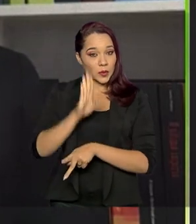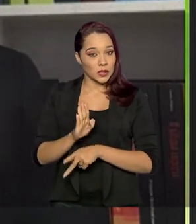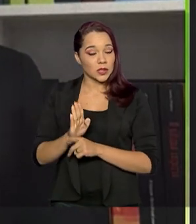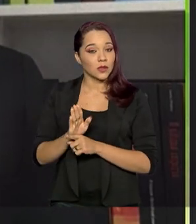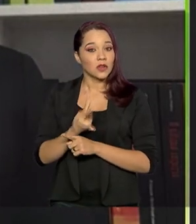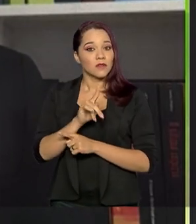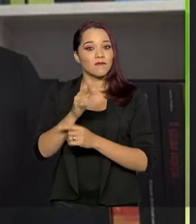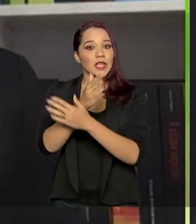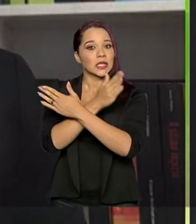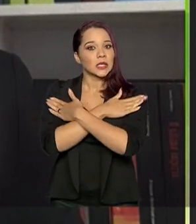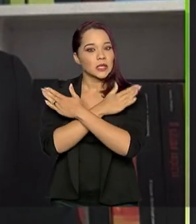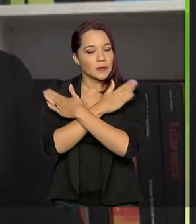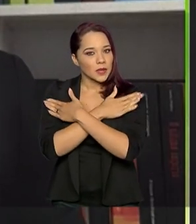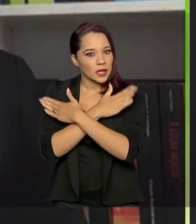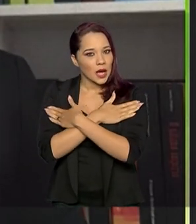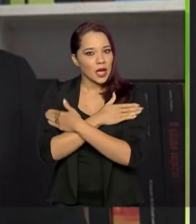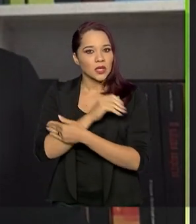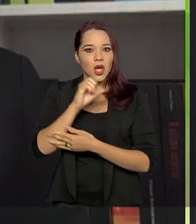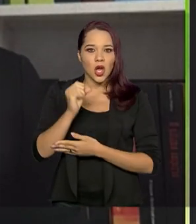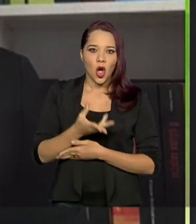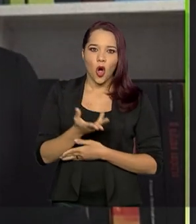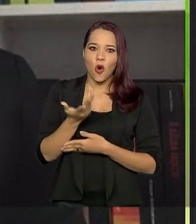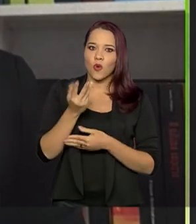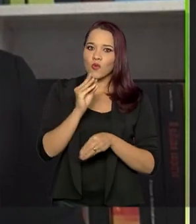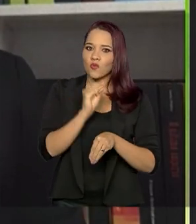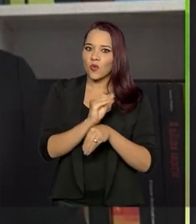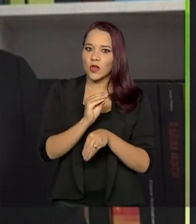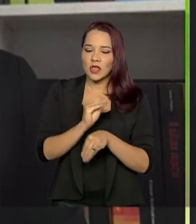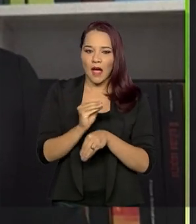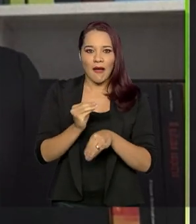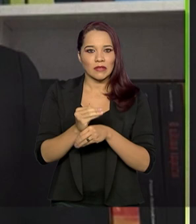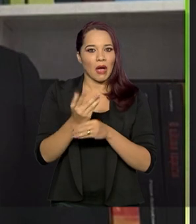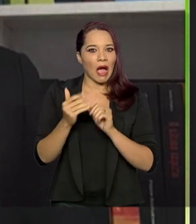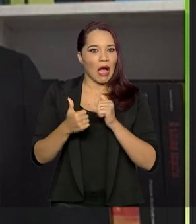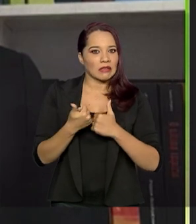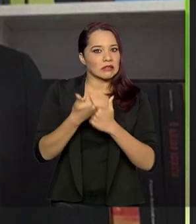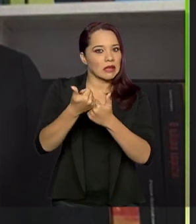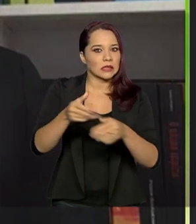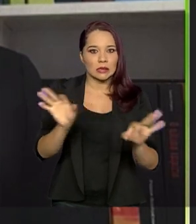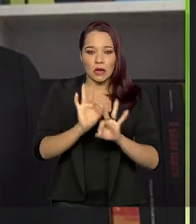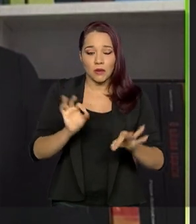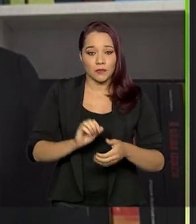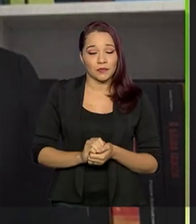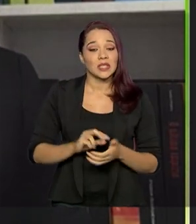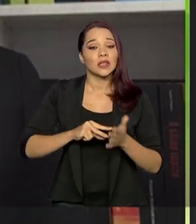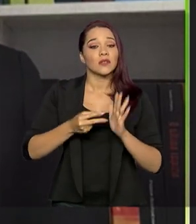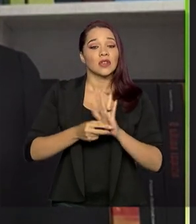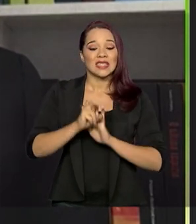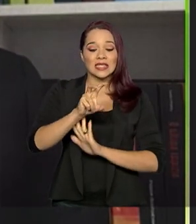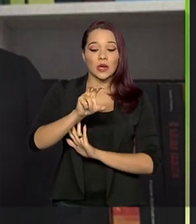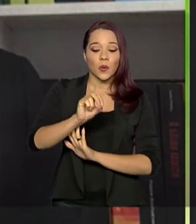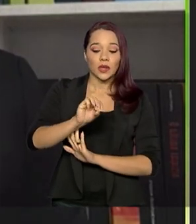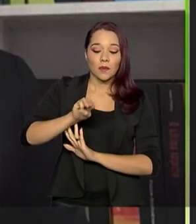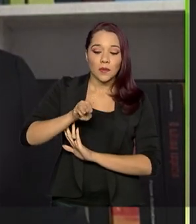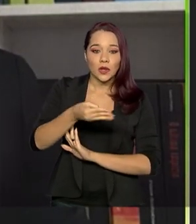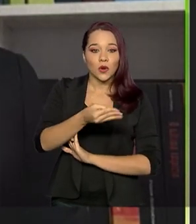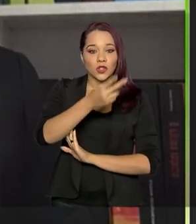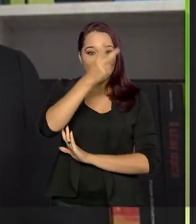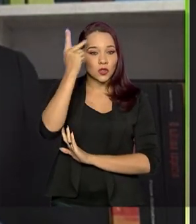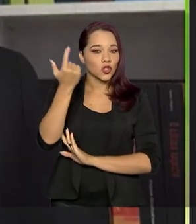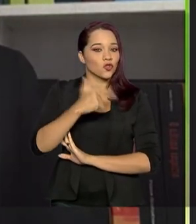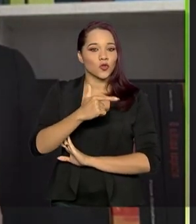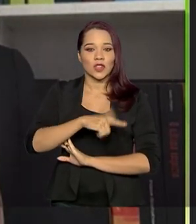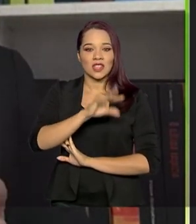estará desempregada ou desalentada. Isso significa dizer que 50 milhões de pessoas não terão renda.